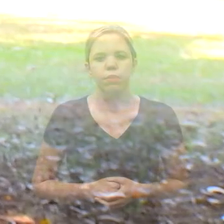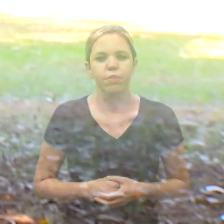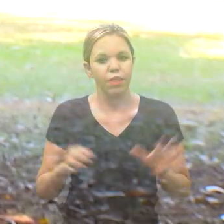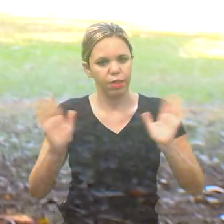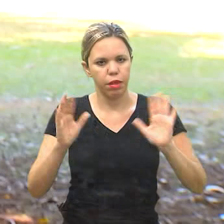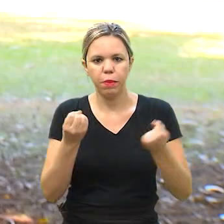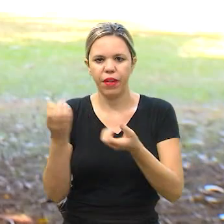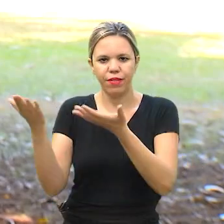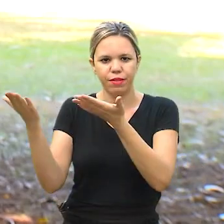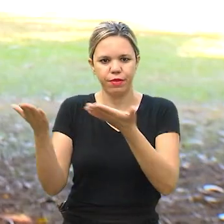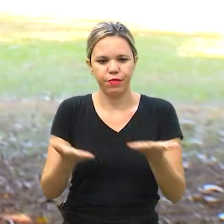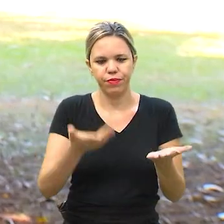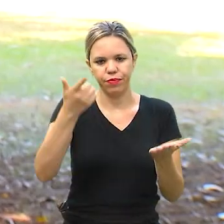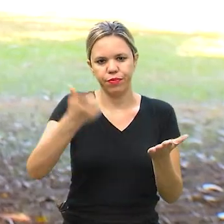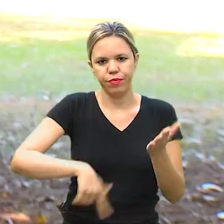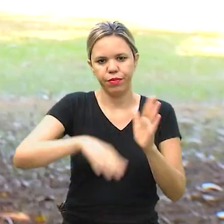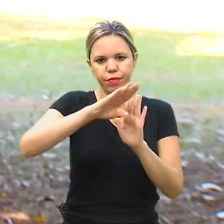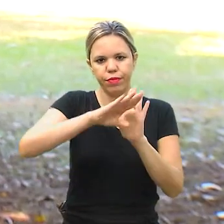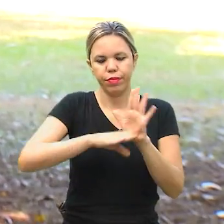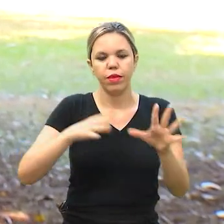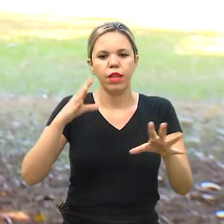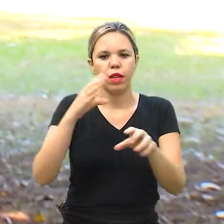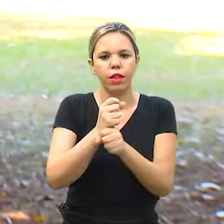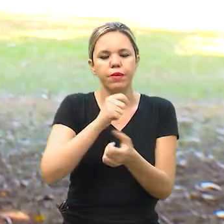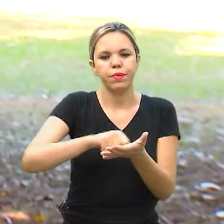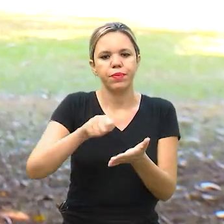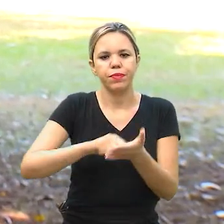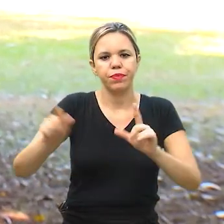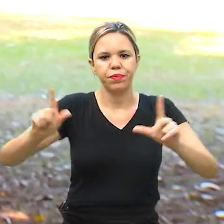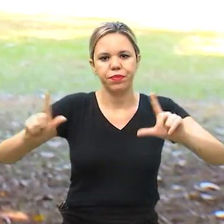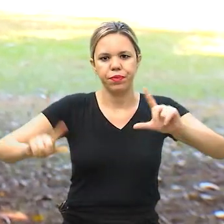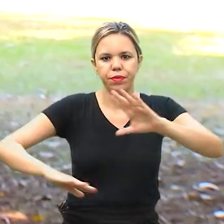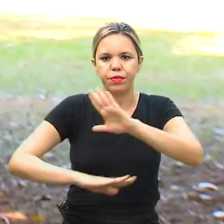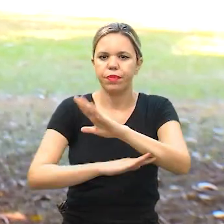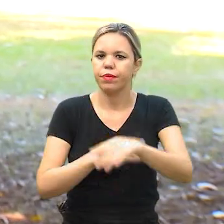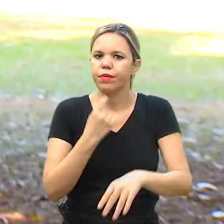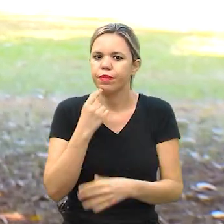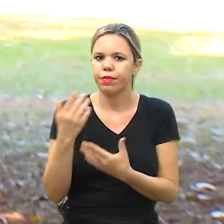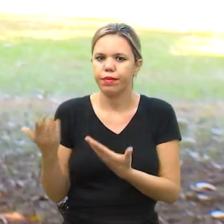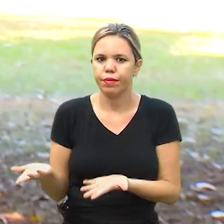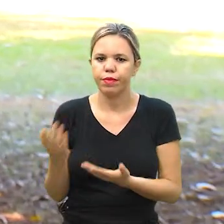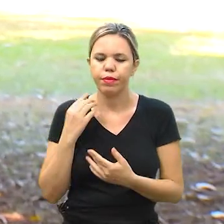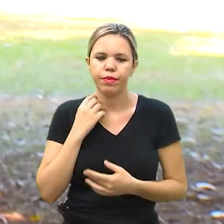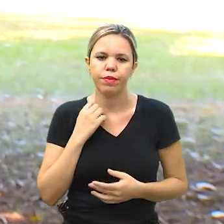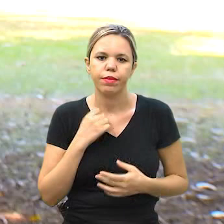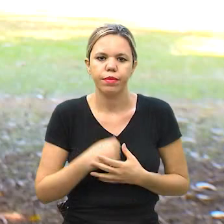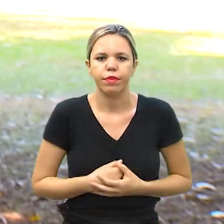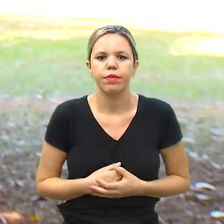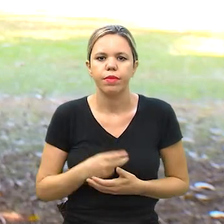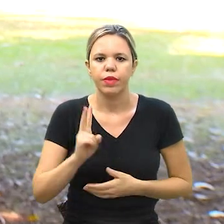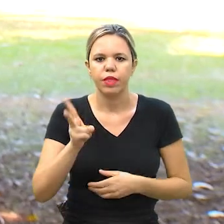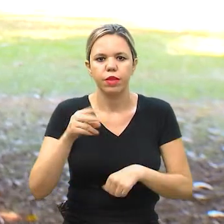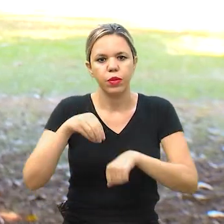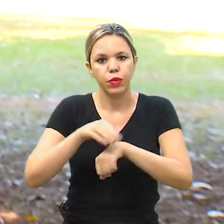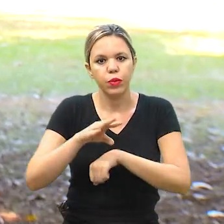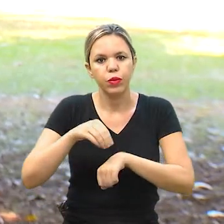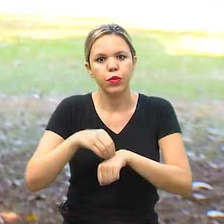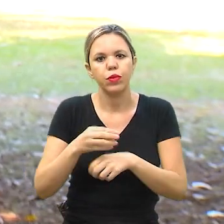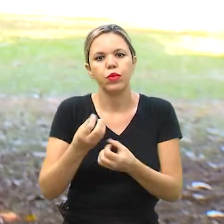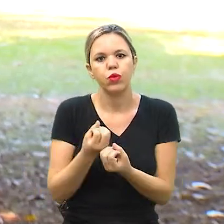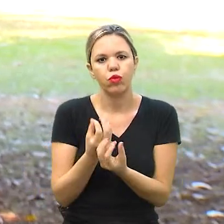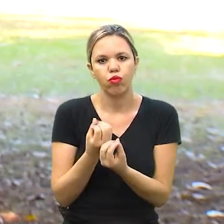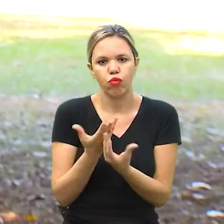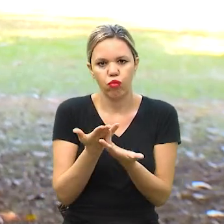Olá, seja muito bem-vindo a mais um quadro Na Ponta do Lápis, aqui na tela da TV Câmara Campinas. A gente sempre traz dicas e